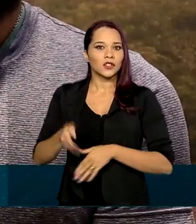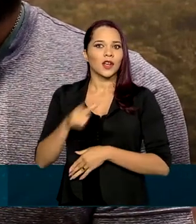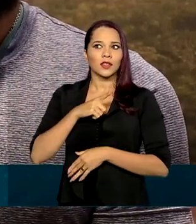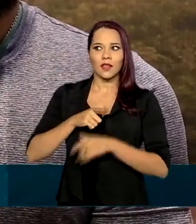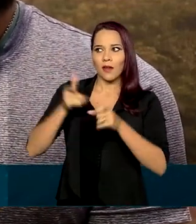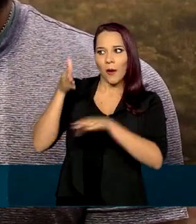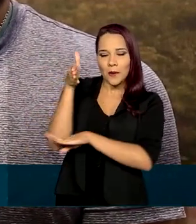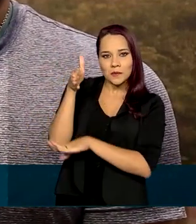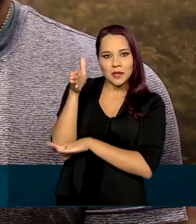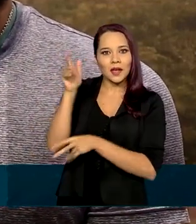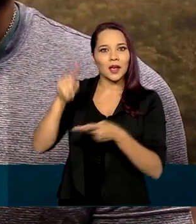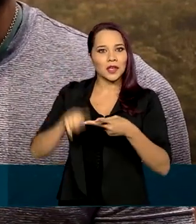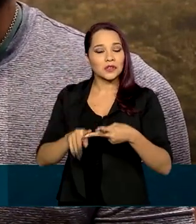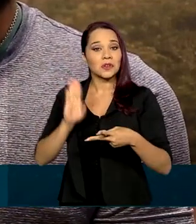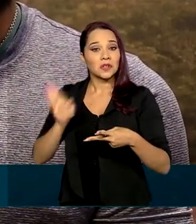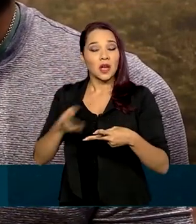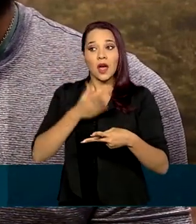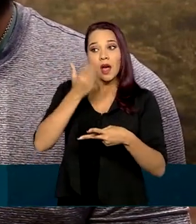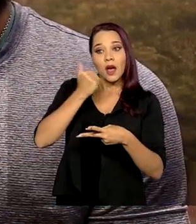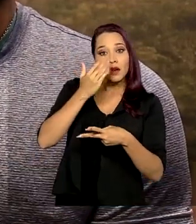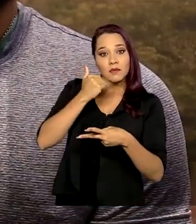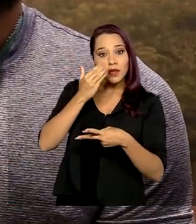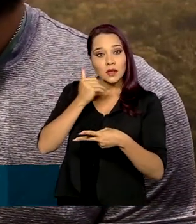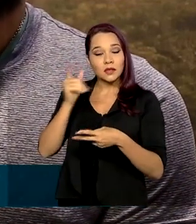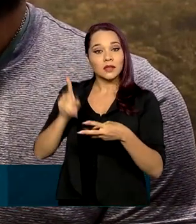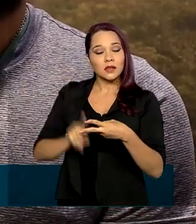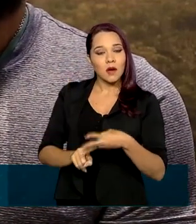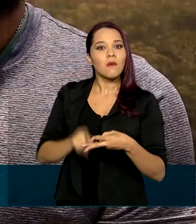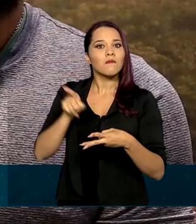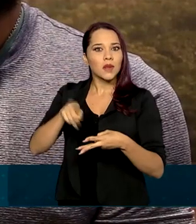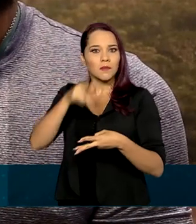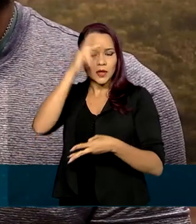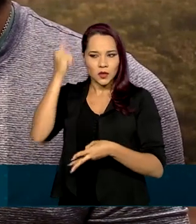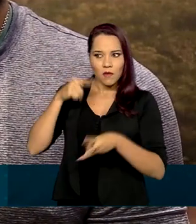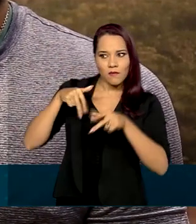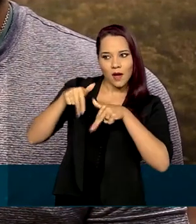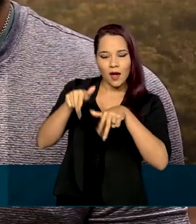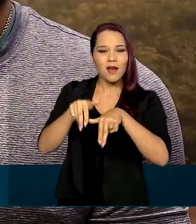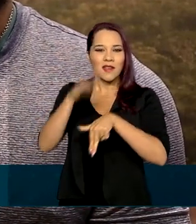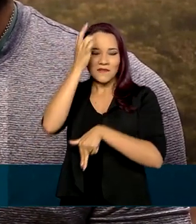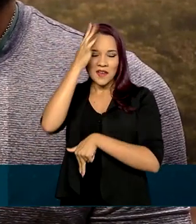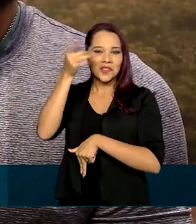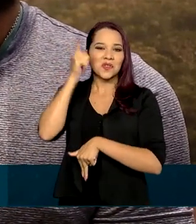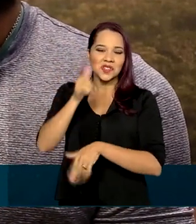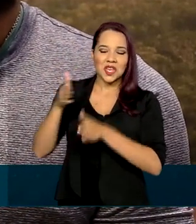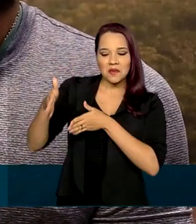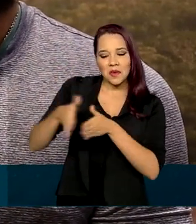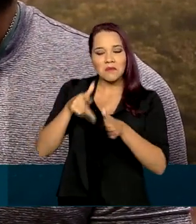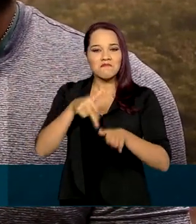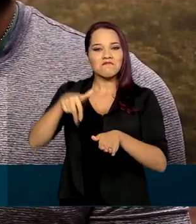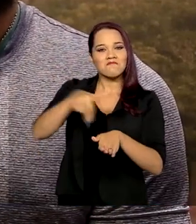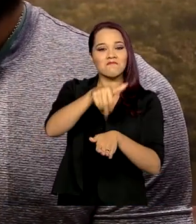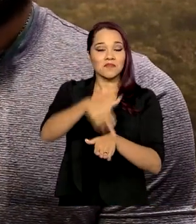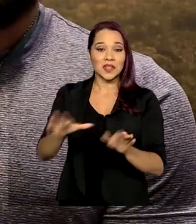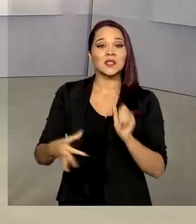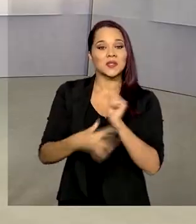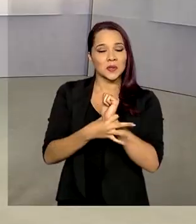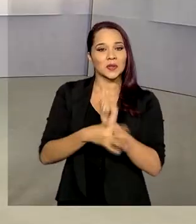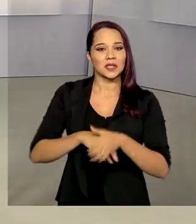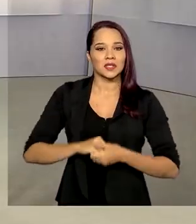hospedagem, já vai ter alimentação, para poder essas pessoas estarem fazendo as trilhas com toda a segurança.